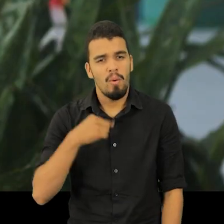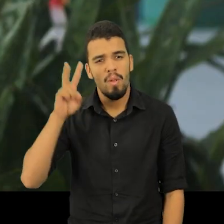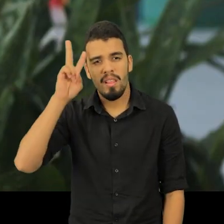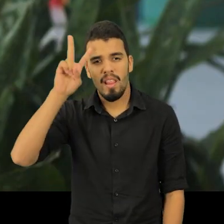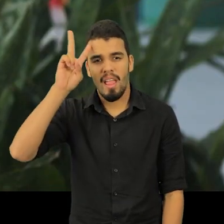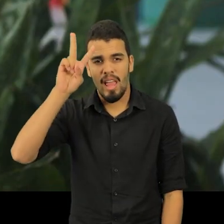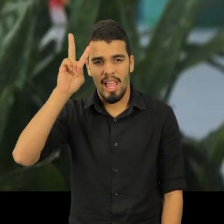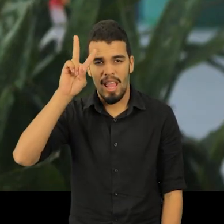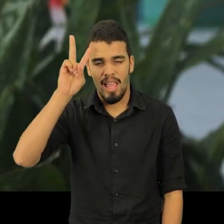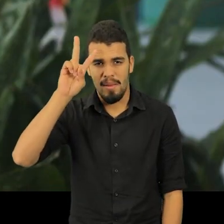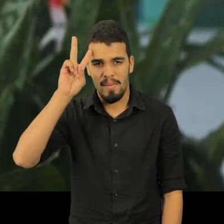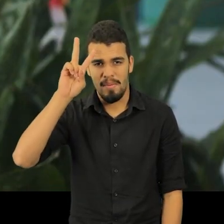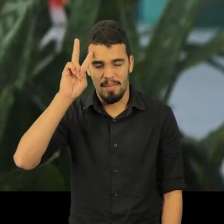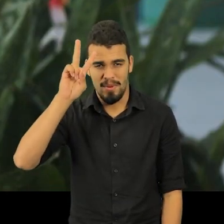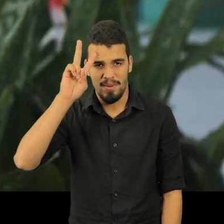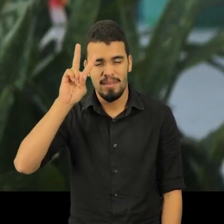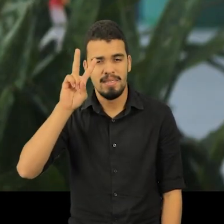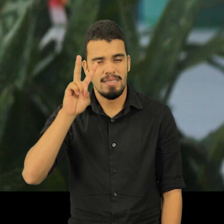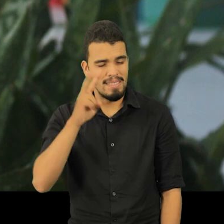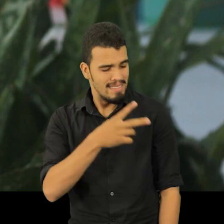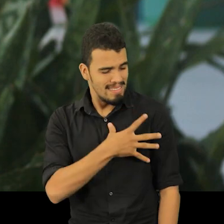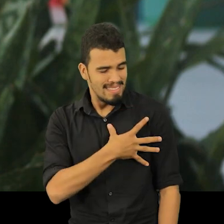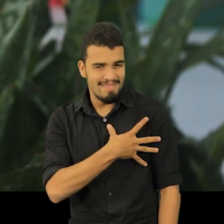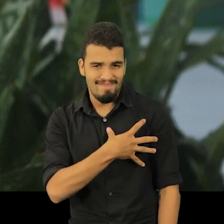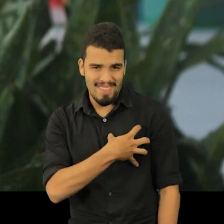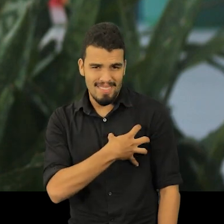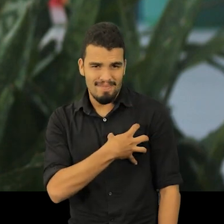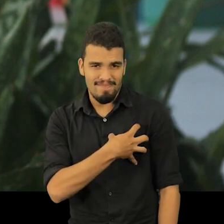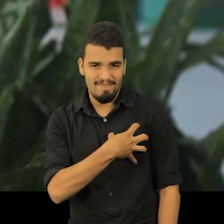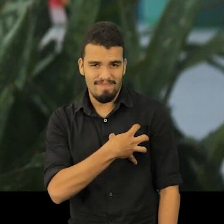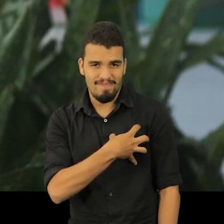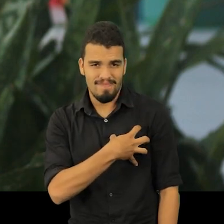Eu lembro que a minha mama estava doendo.